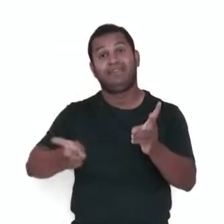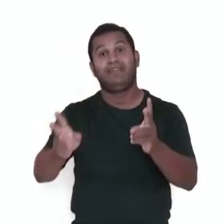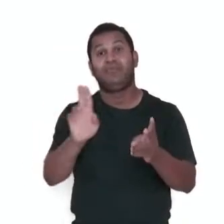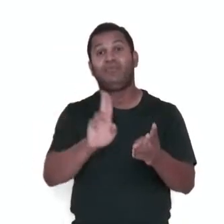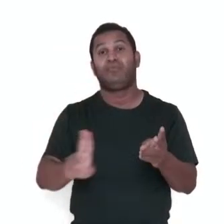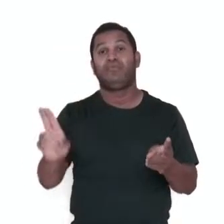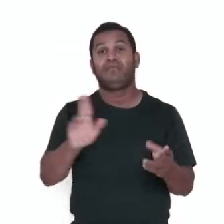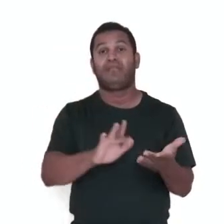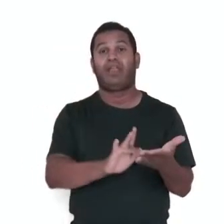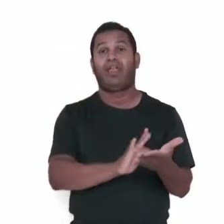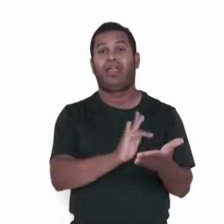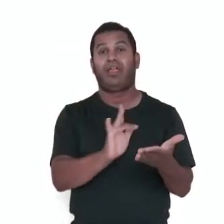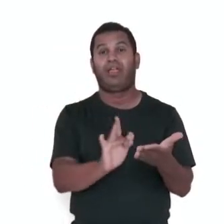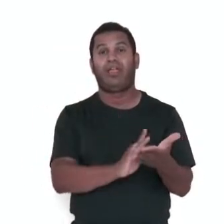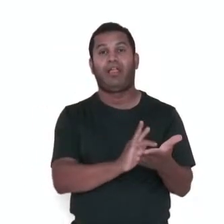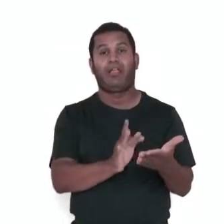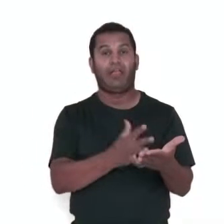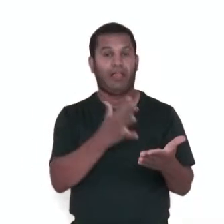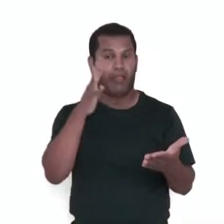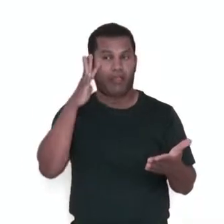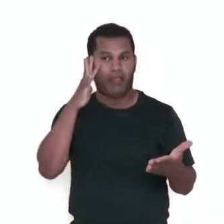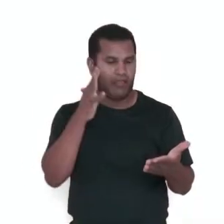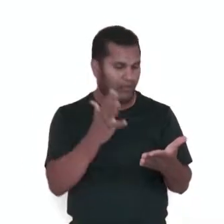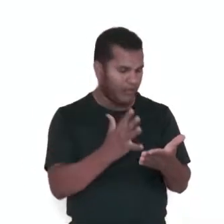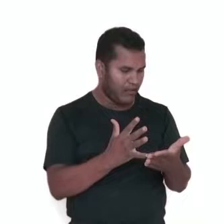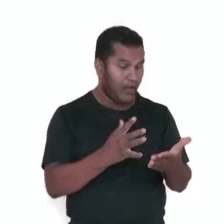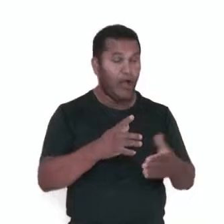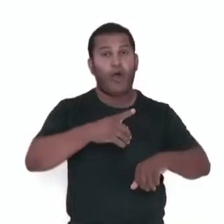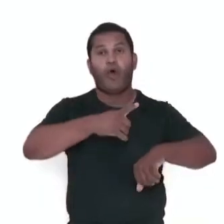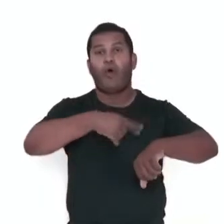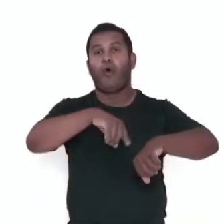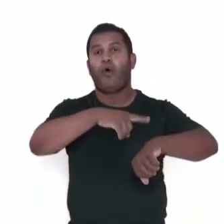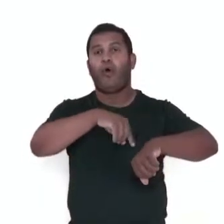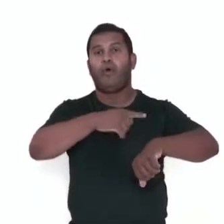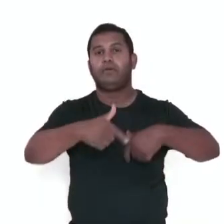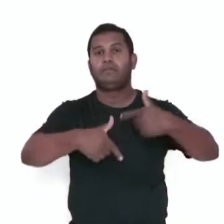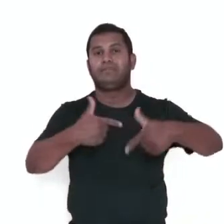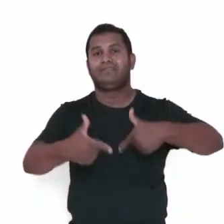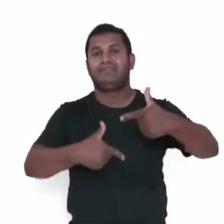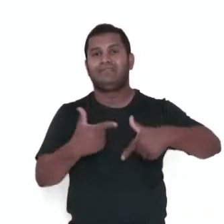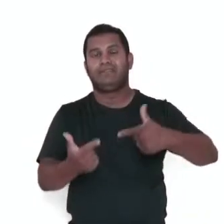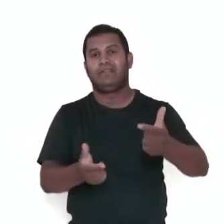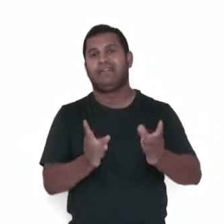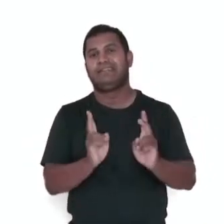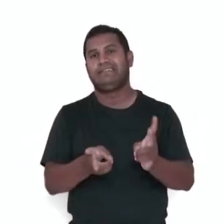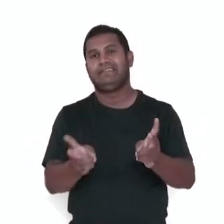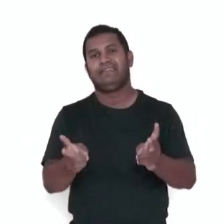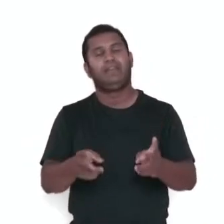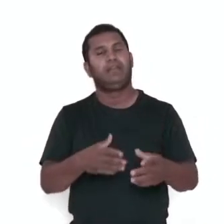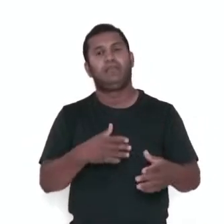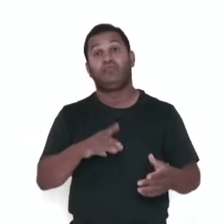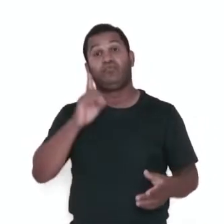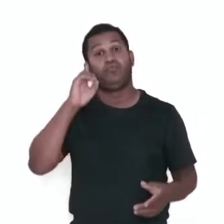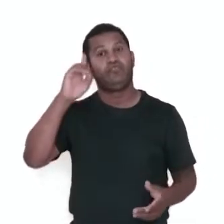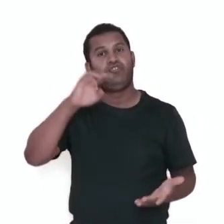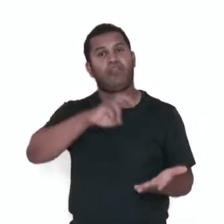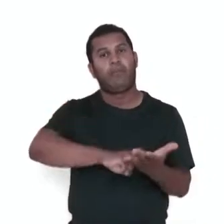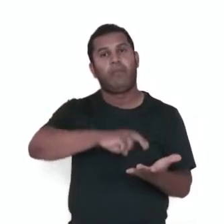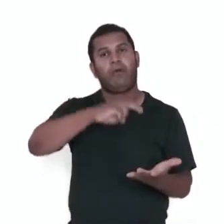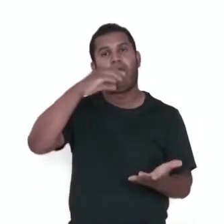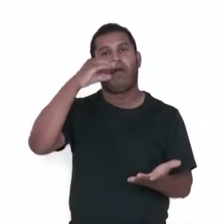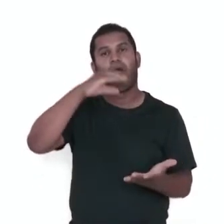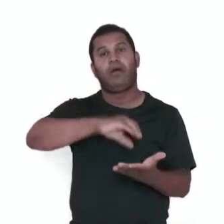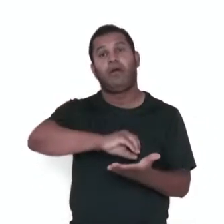brasileiros, tem ocupado quase a metade das horas vagas da população e especialistas confirmam que as pessoas estão